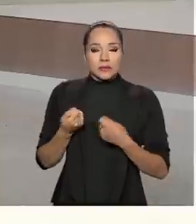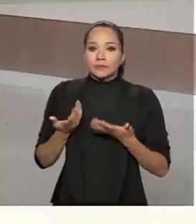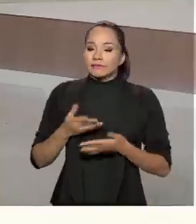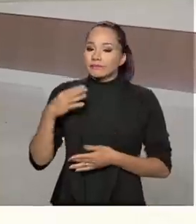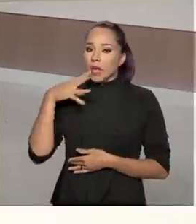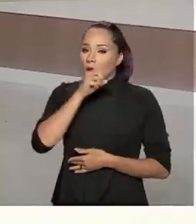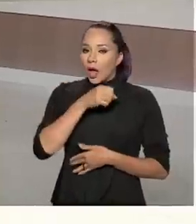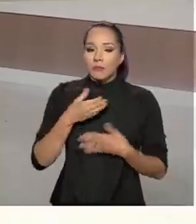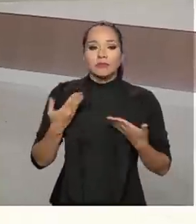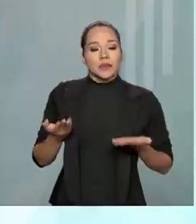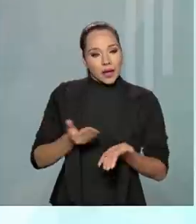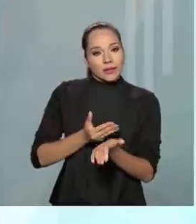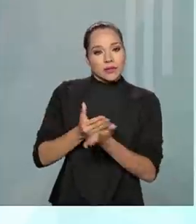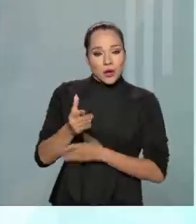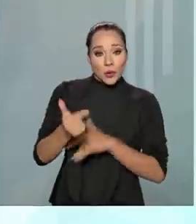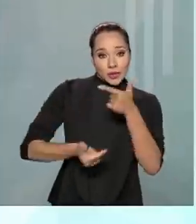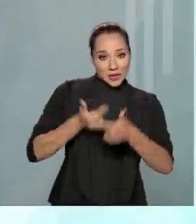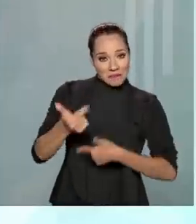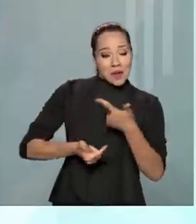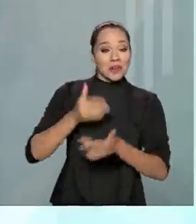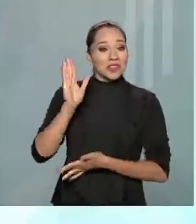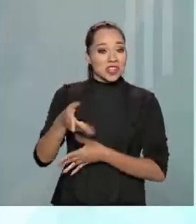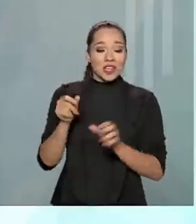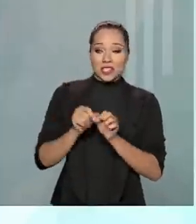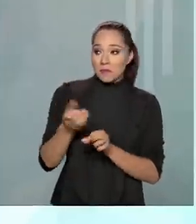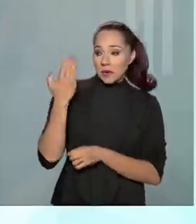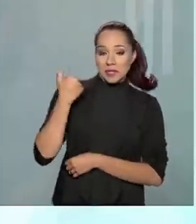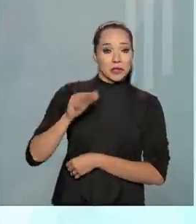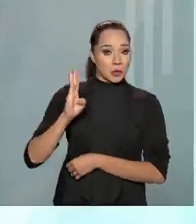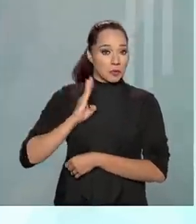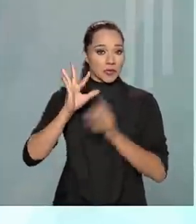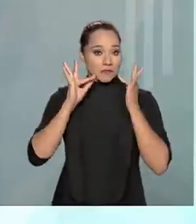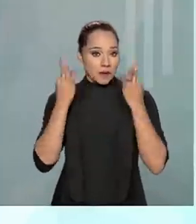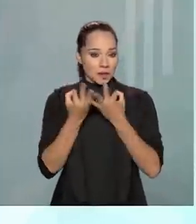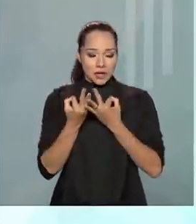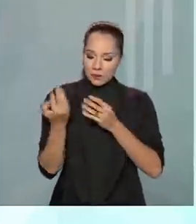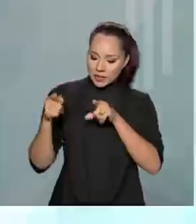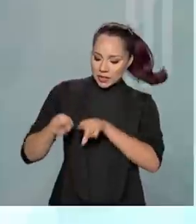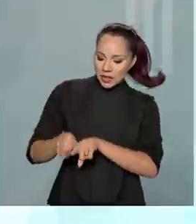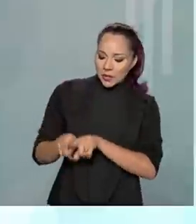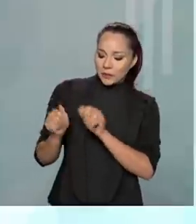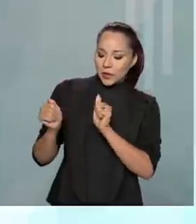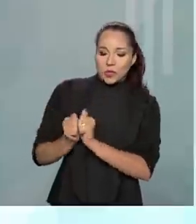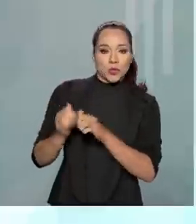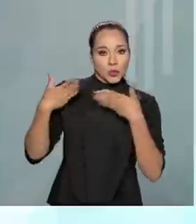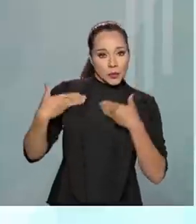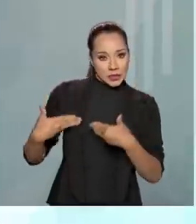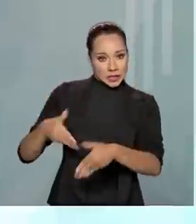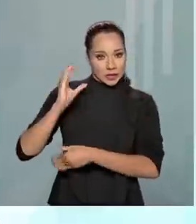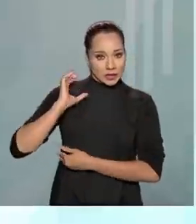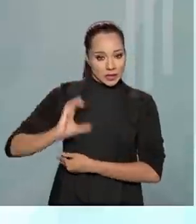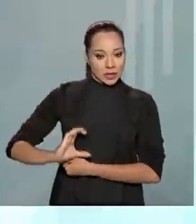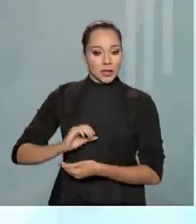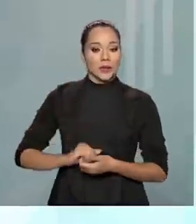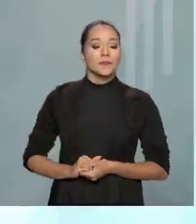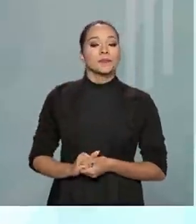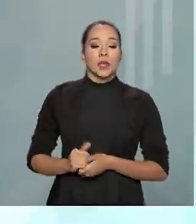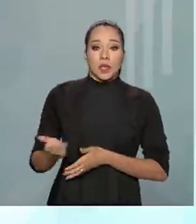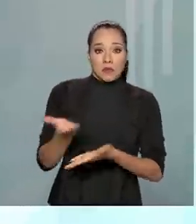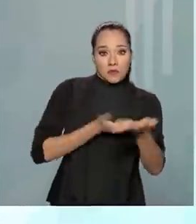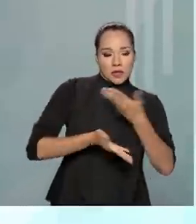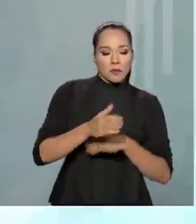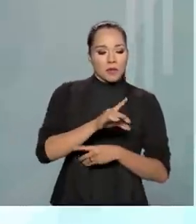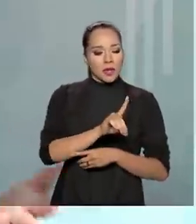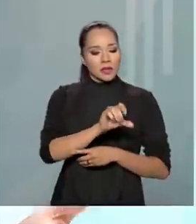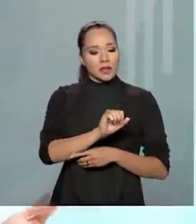e aí nós iniciamos um trabalho que a gente já fazia no Bolsa Família, fechamos uma parceria com o Ministério da Estadania, envolvendo também data